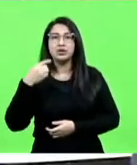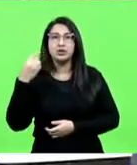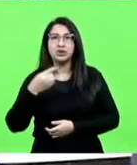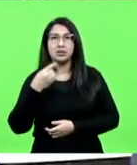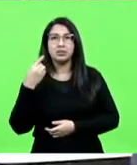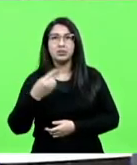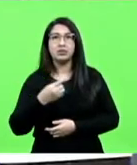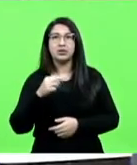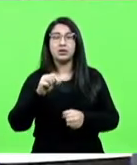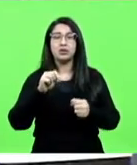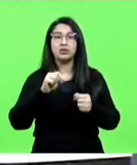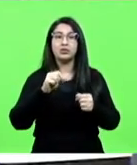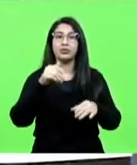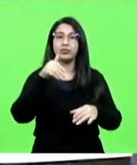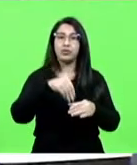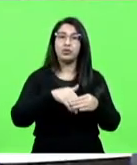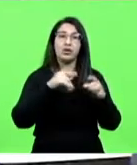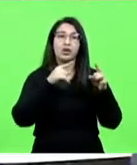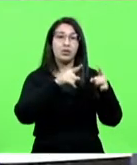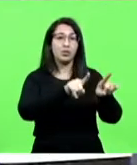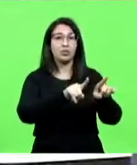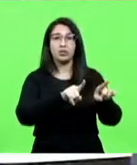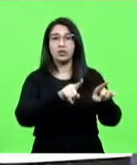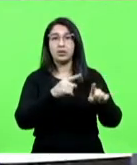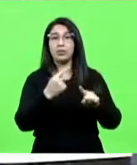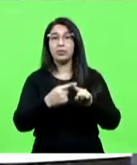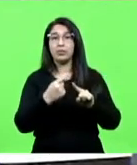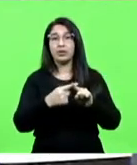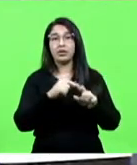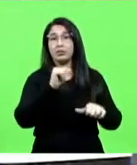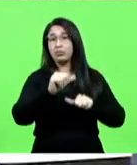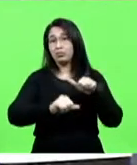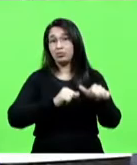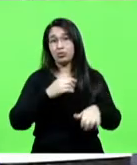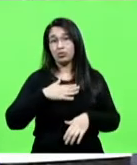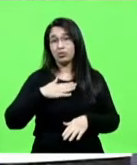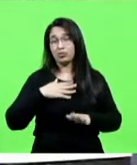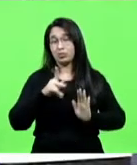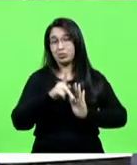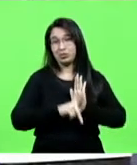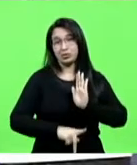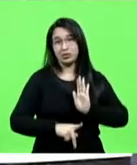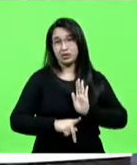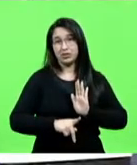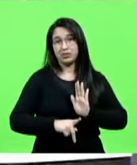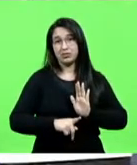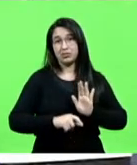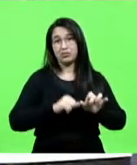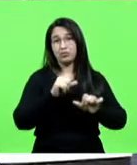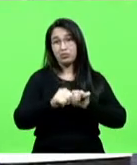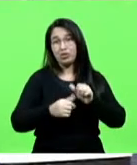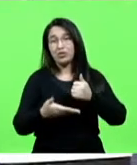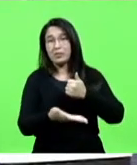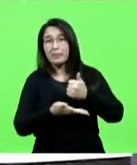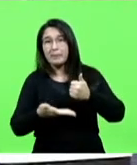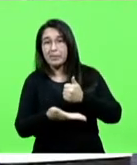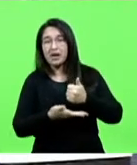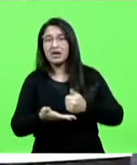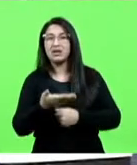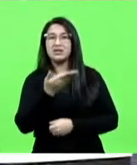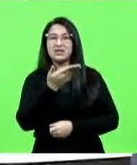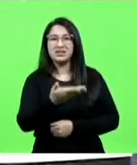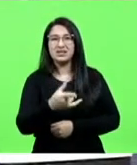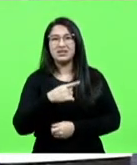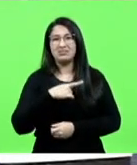gentileza, de votar contrário a ele, porque mudou a razão do meu projeto, mudou a raiz dele, mudou aquilo que ele realmente se